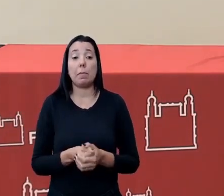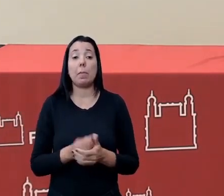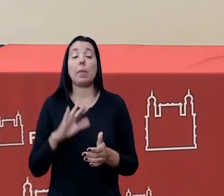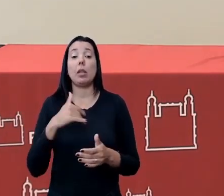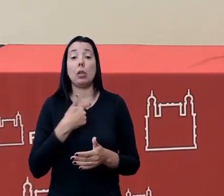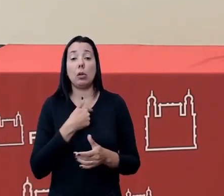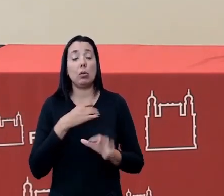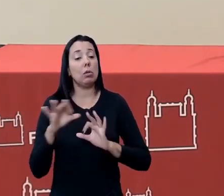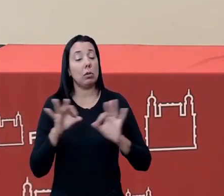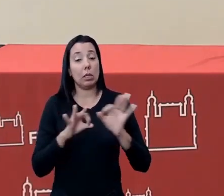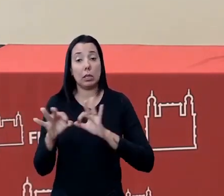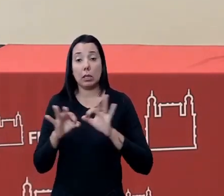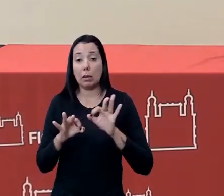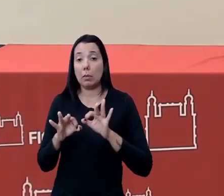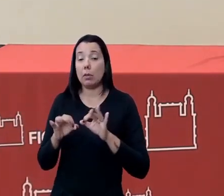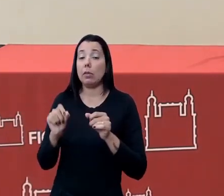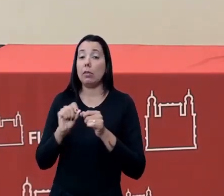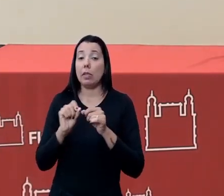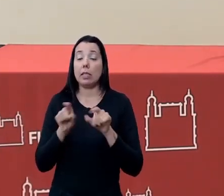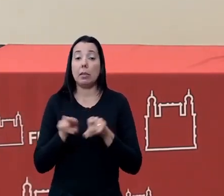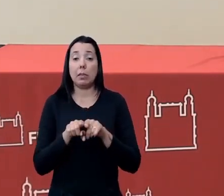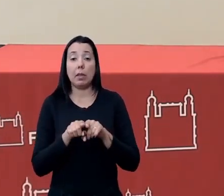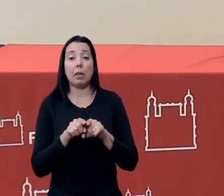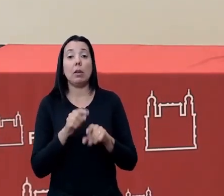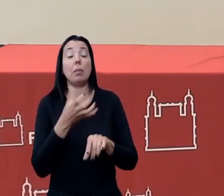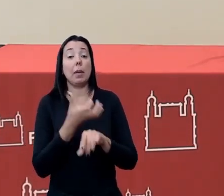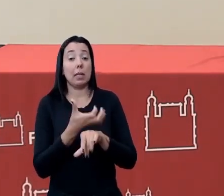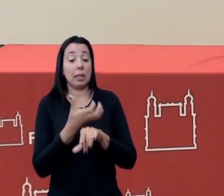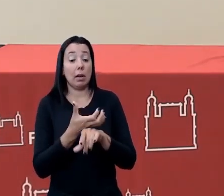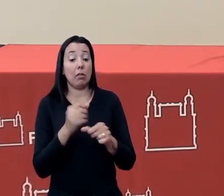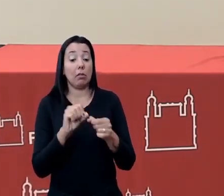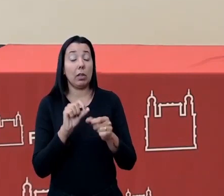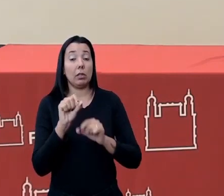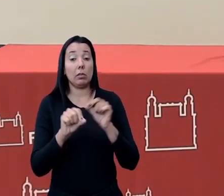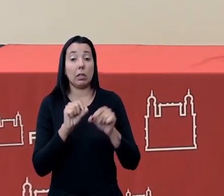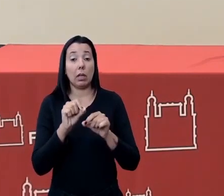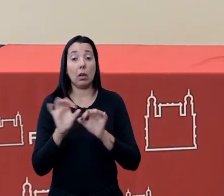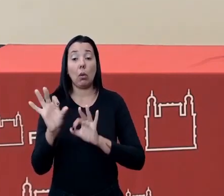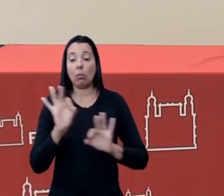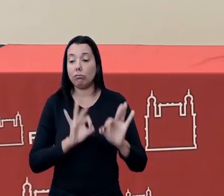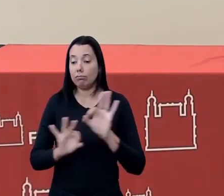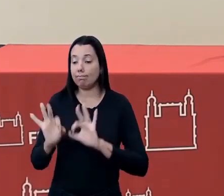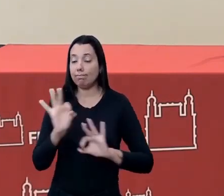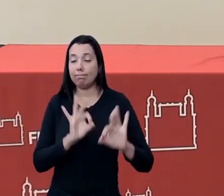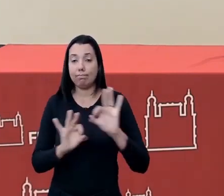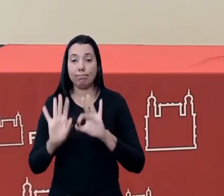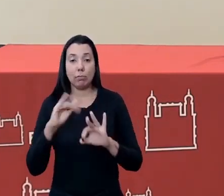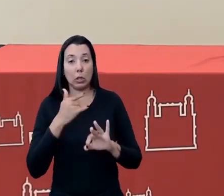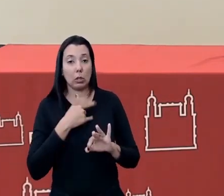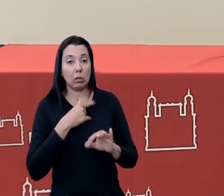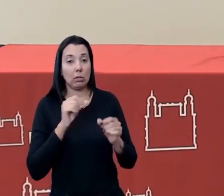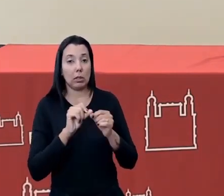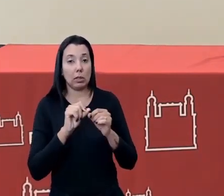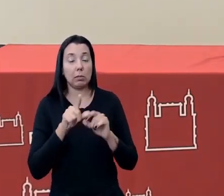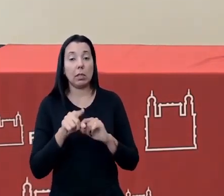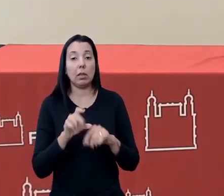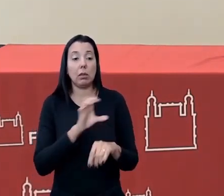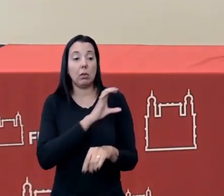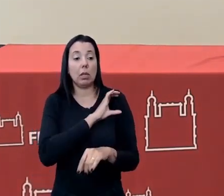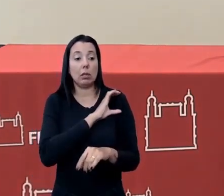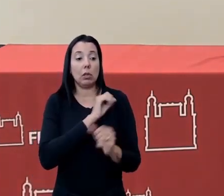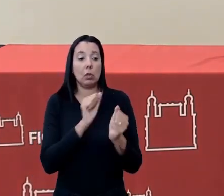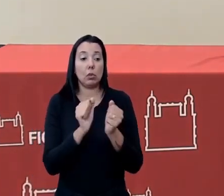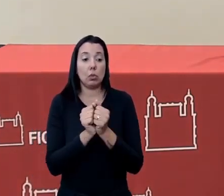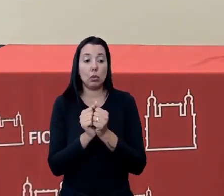reorganizamos como a gente produziu esse material a gente fez uma reorganização e nós construímos uma coordenação